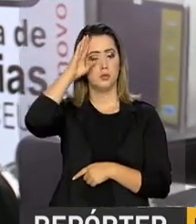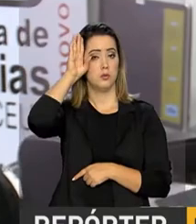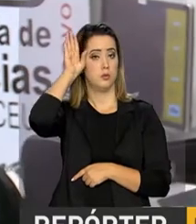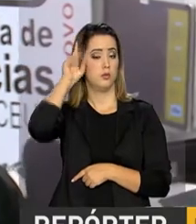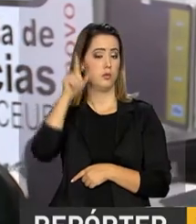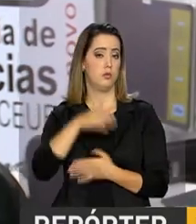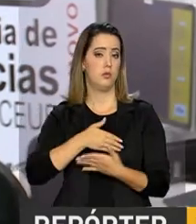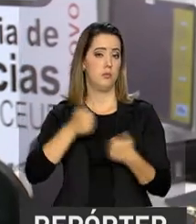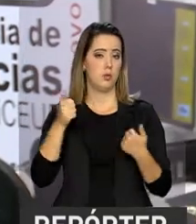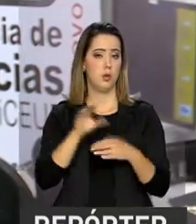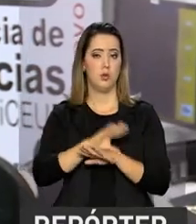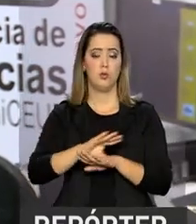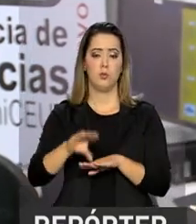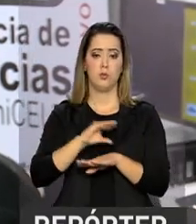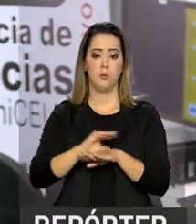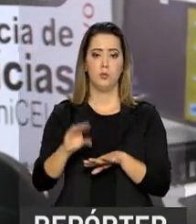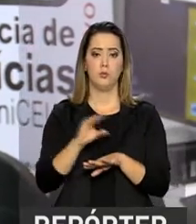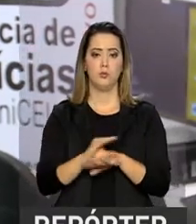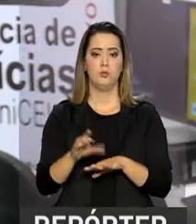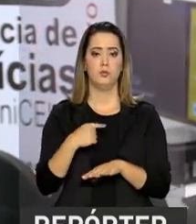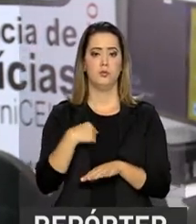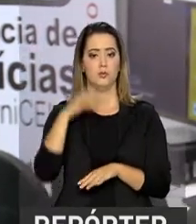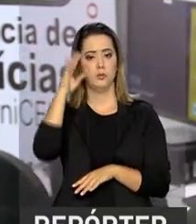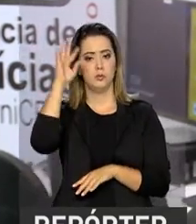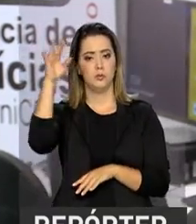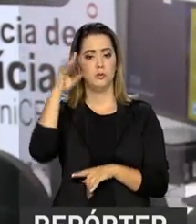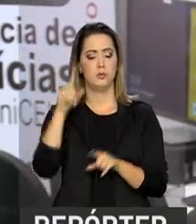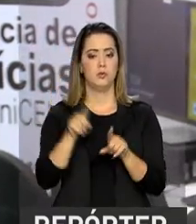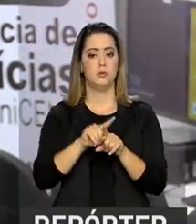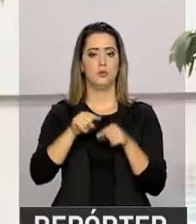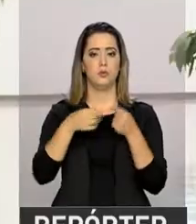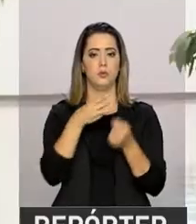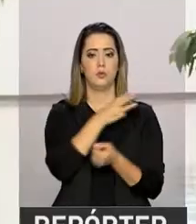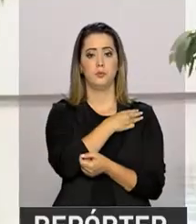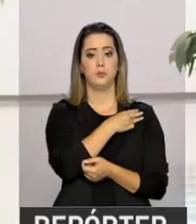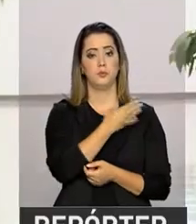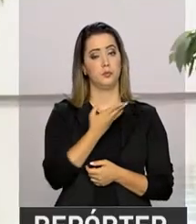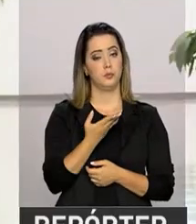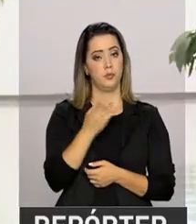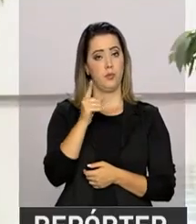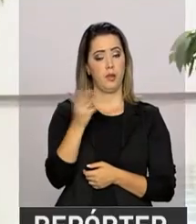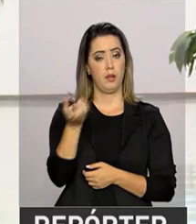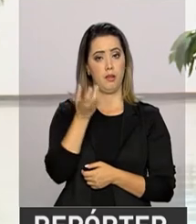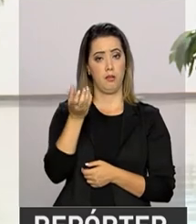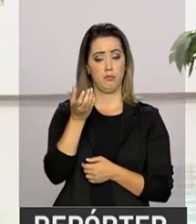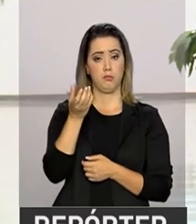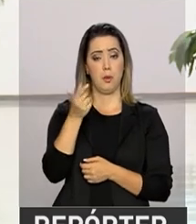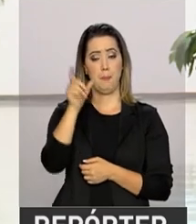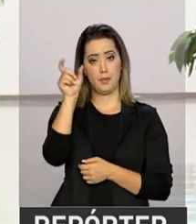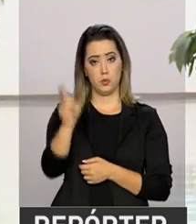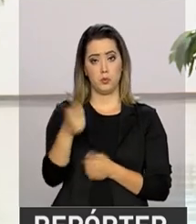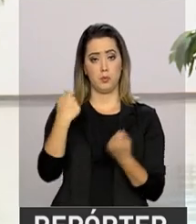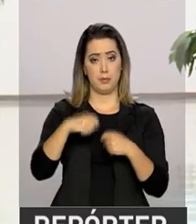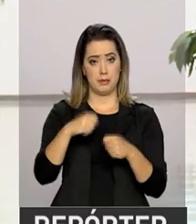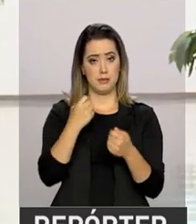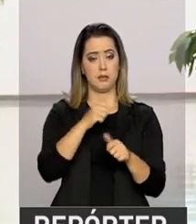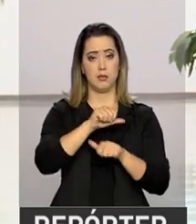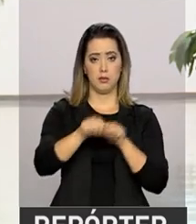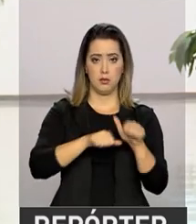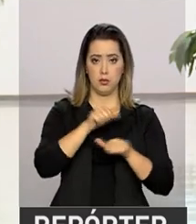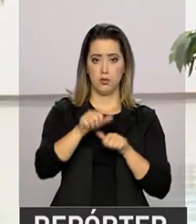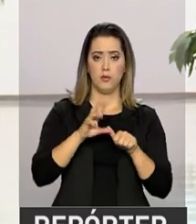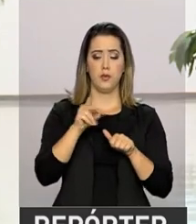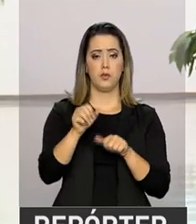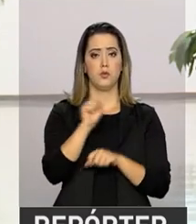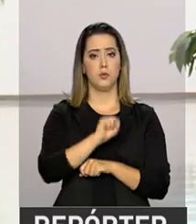conseguir aprimorar um curso que eu tive o sonho depois do ensino médio. Quem tem o FIES precisa renovar o contrato a